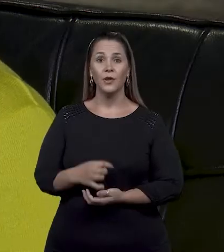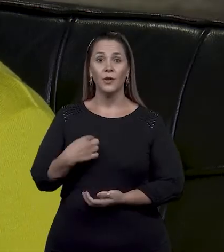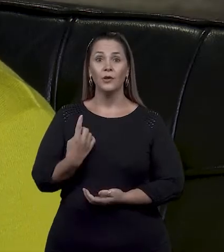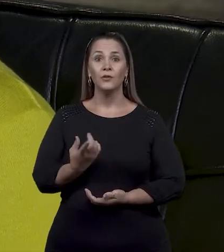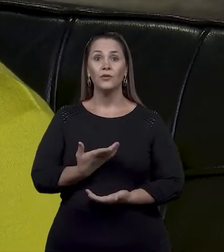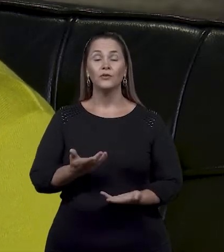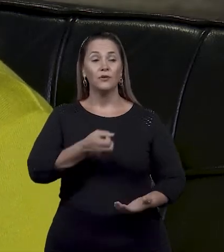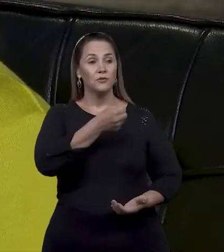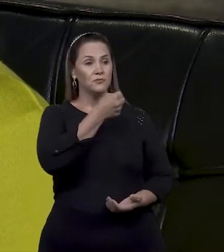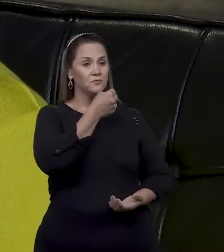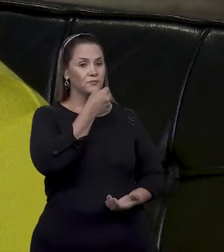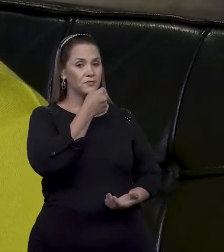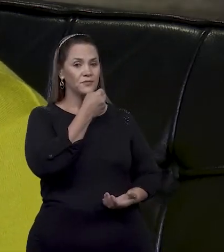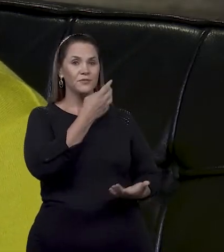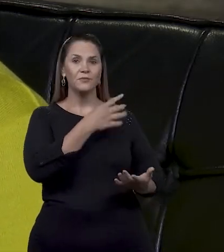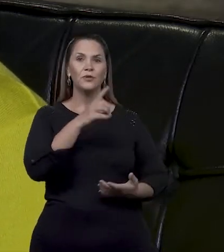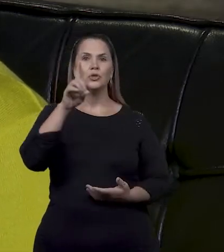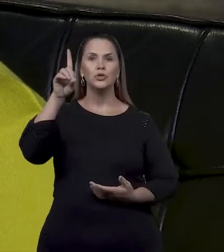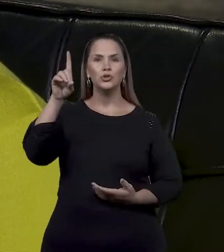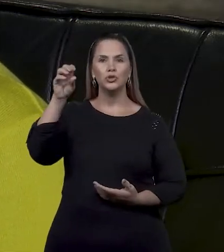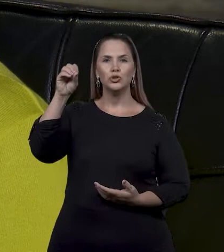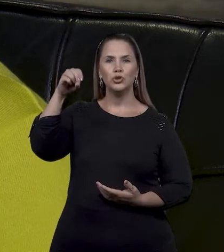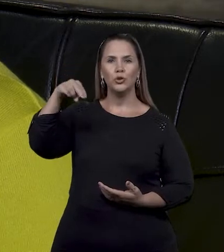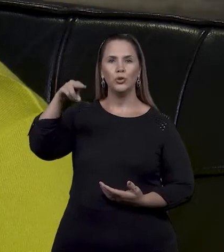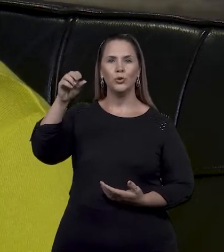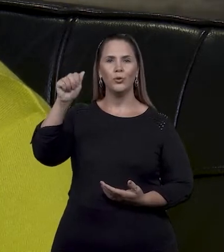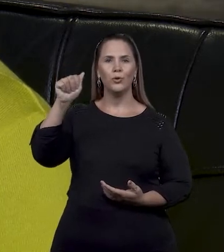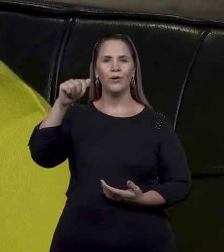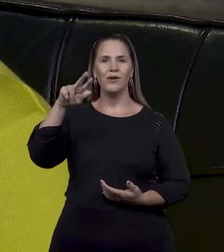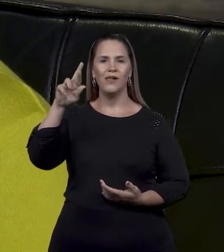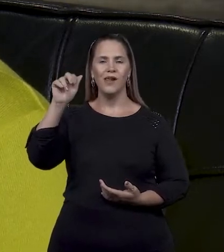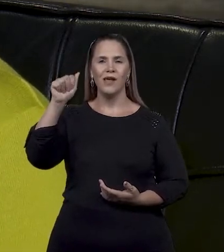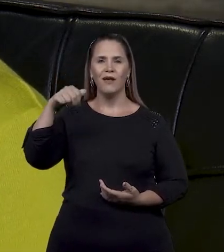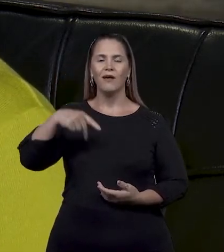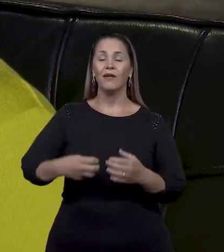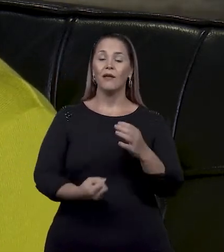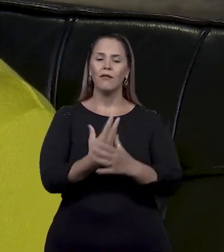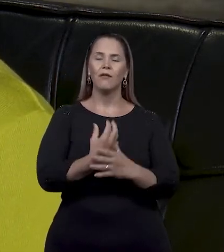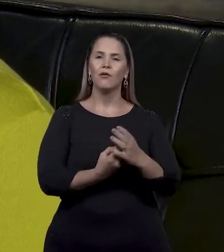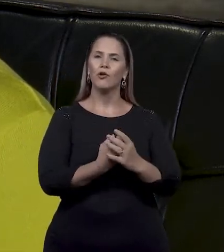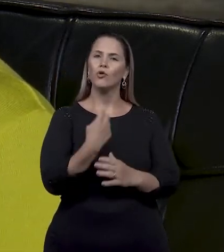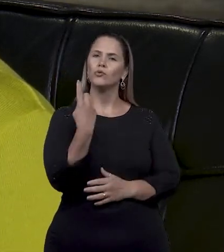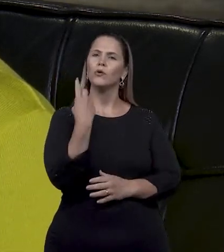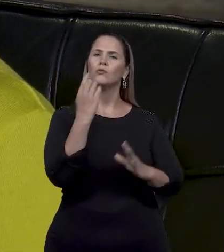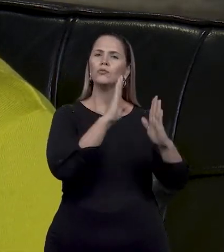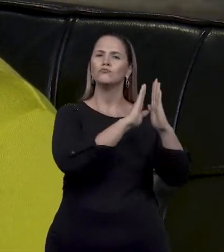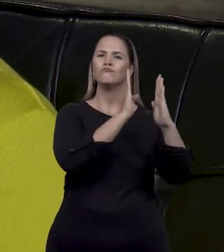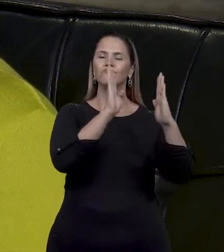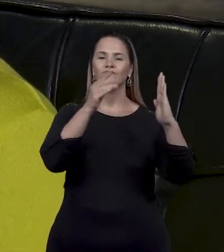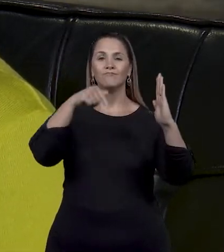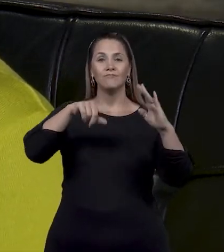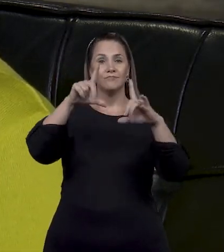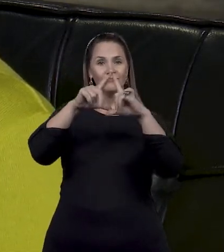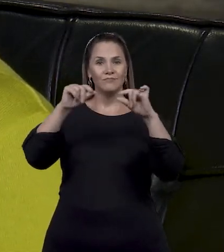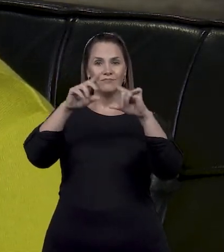Nós estamos entrevistando Dinorah Couto Cansado, fundadora da única biblioteca do DF